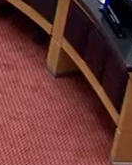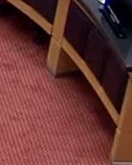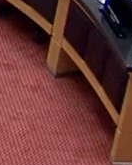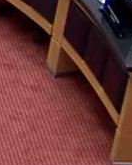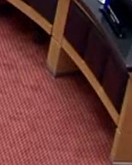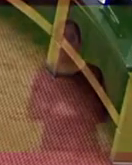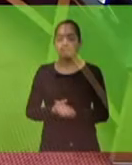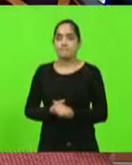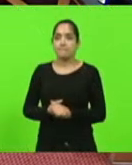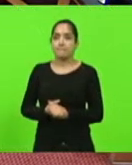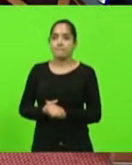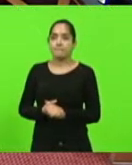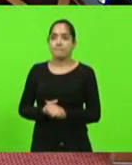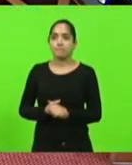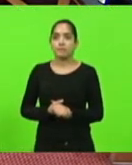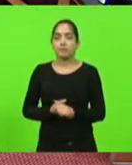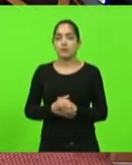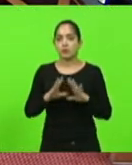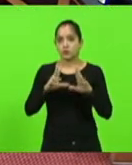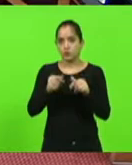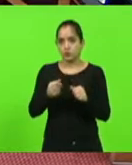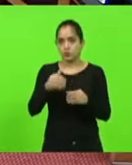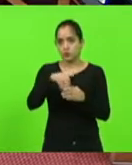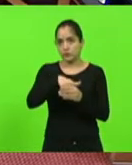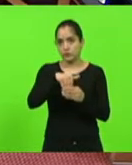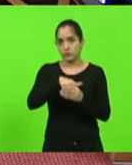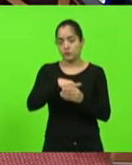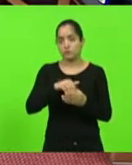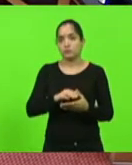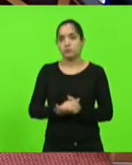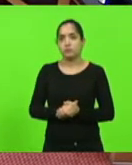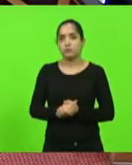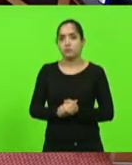Consulto, senhoras senhores deputados, se todos exerceram seu direito e dê voto.